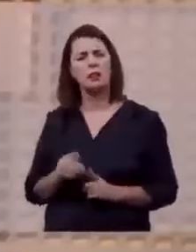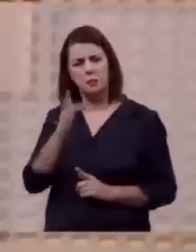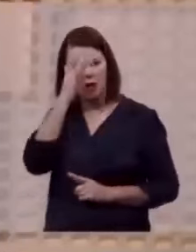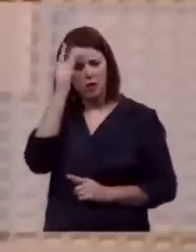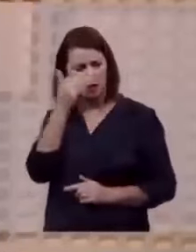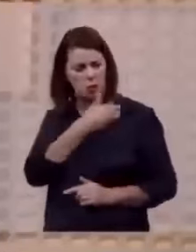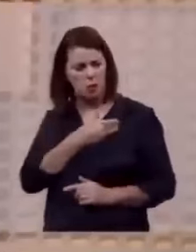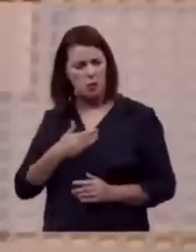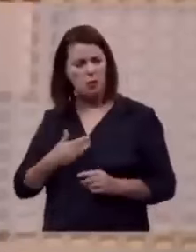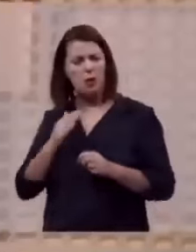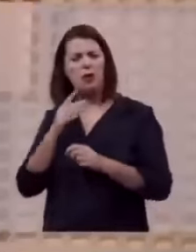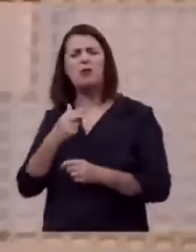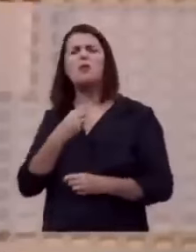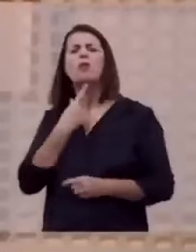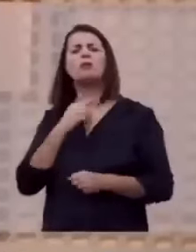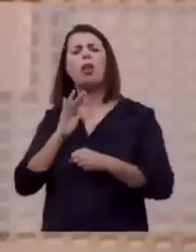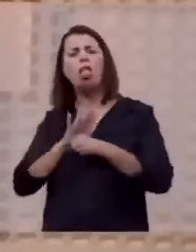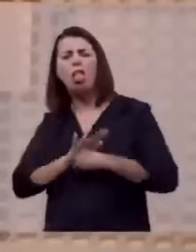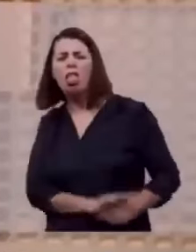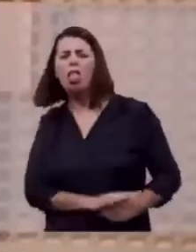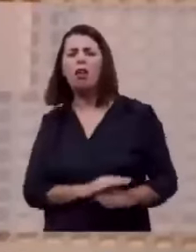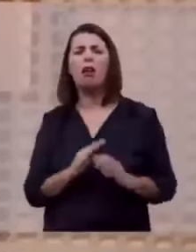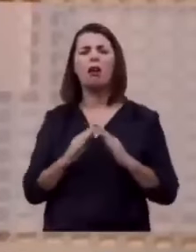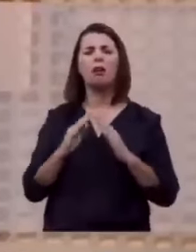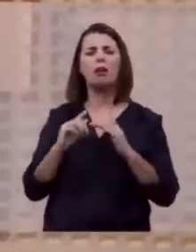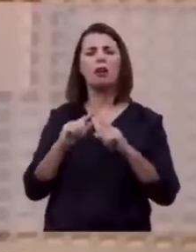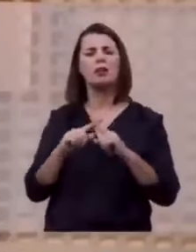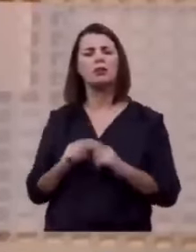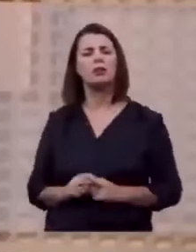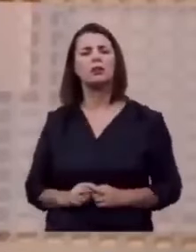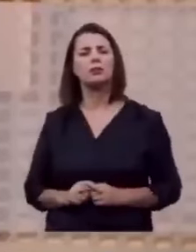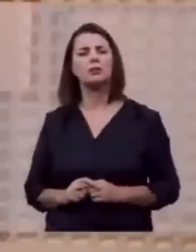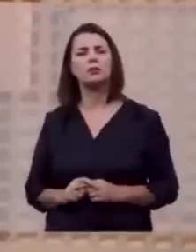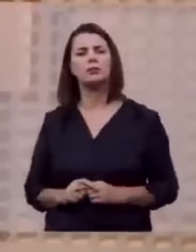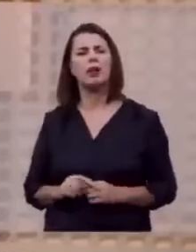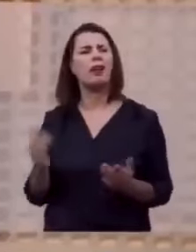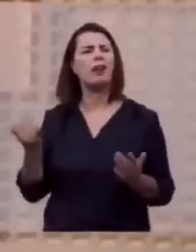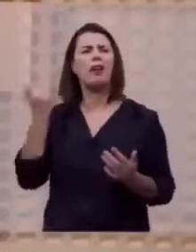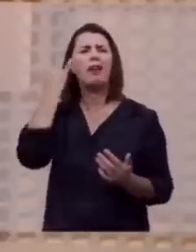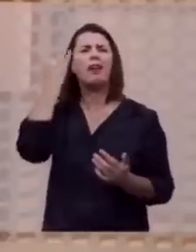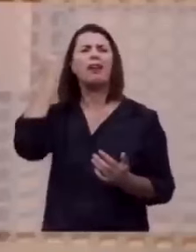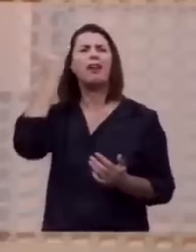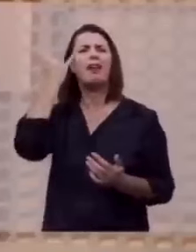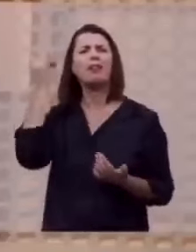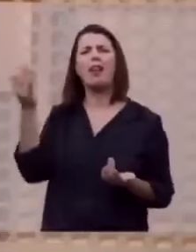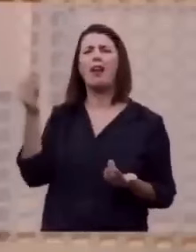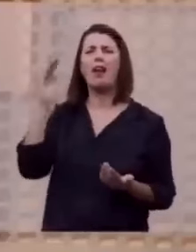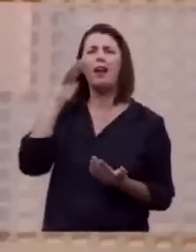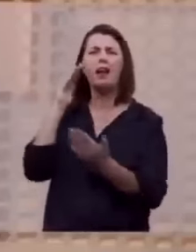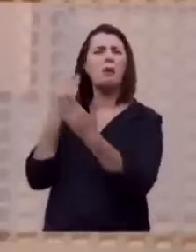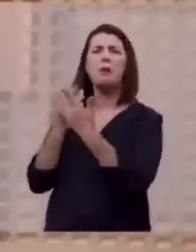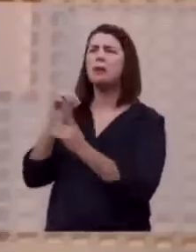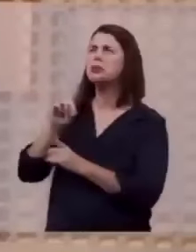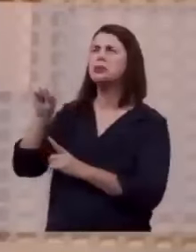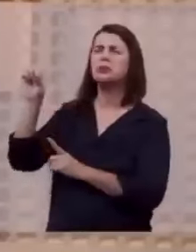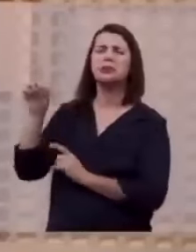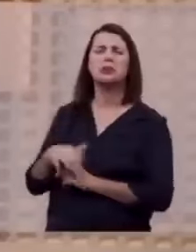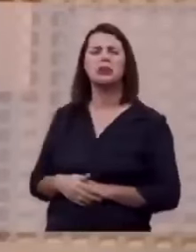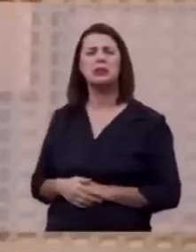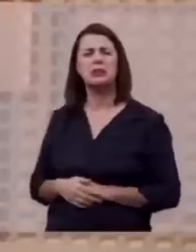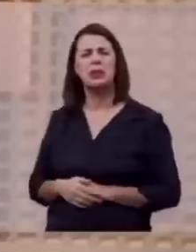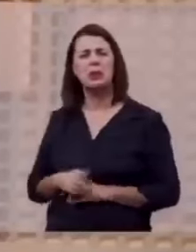governantes oprimam a igreja, por mais que ideologias ateístas, materialistas,